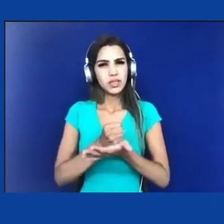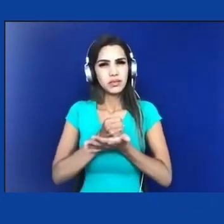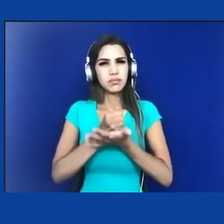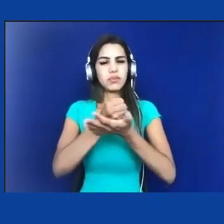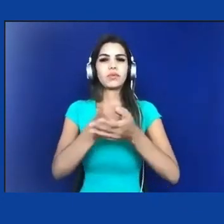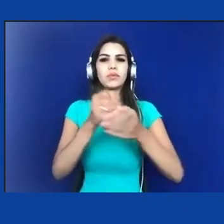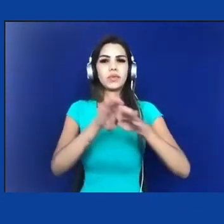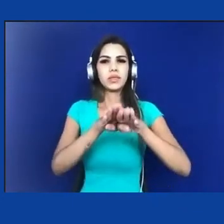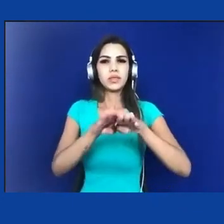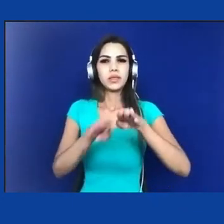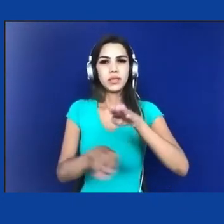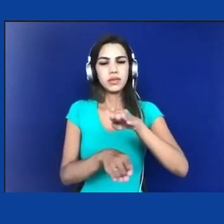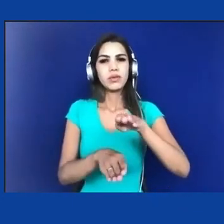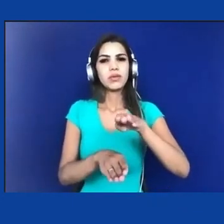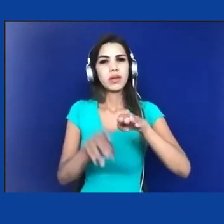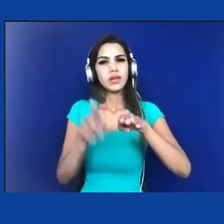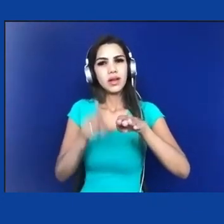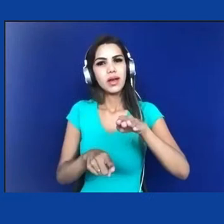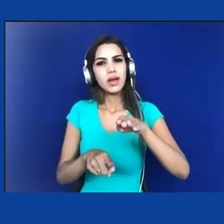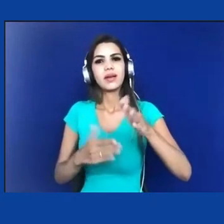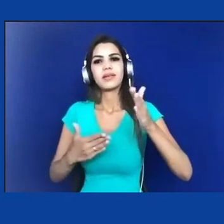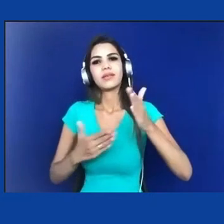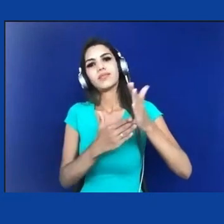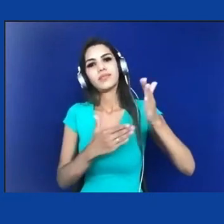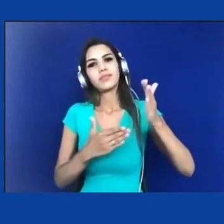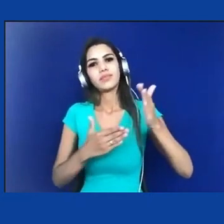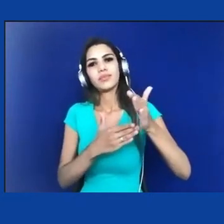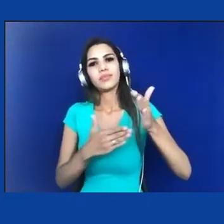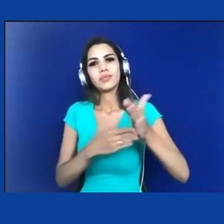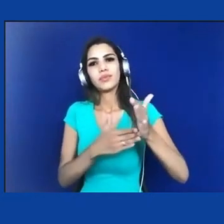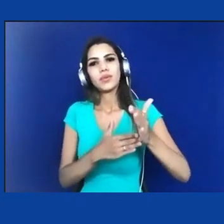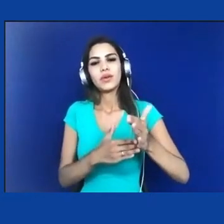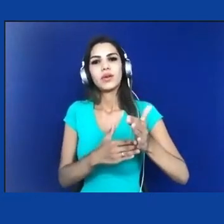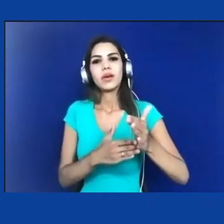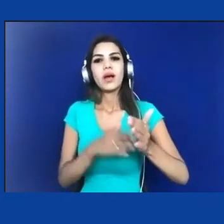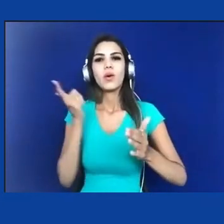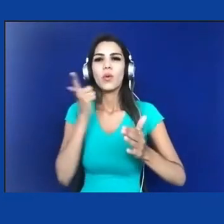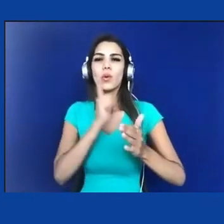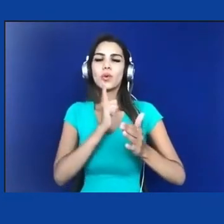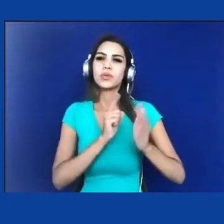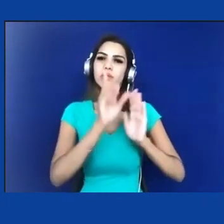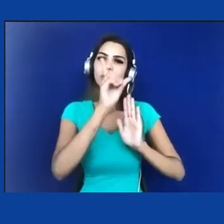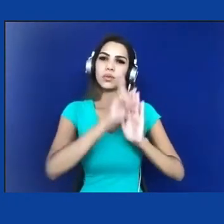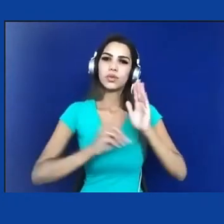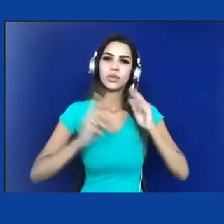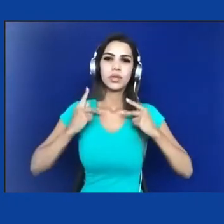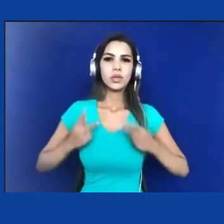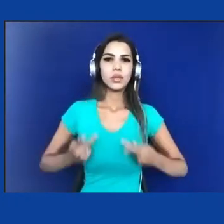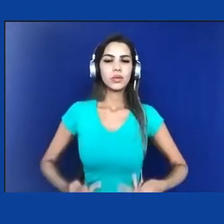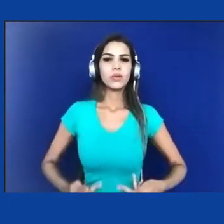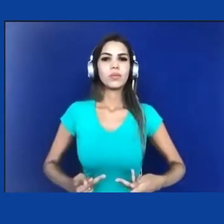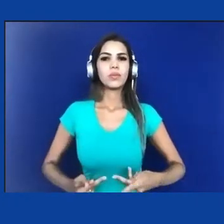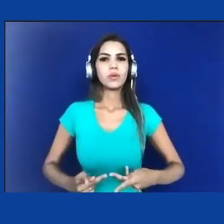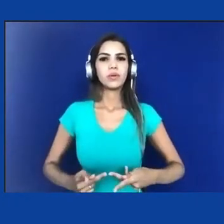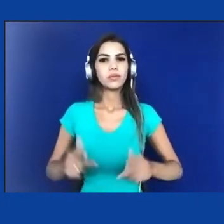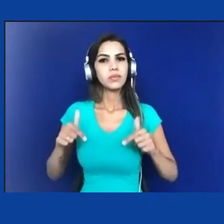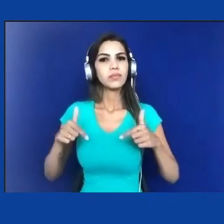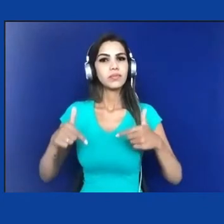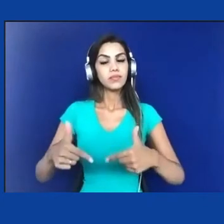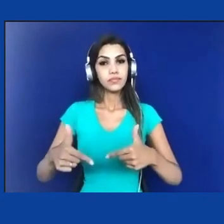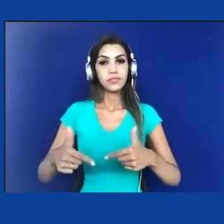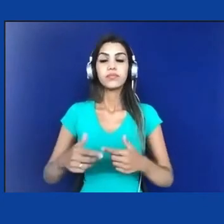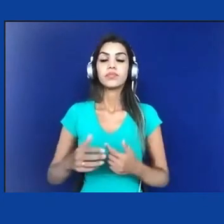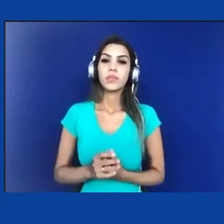entraves ao pleno exercício dos direitos humanos, sendo que a própria dignidade humana é